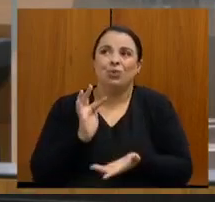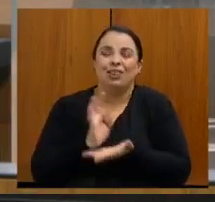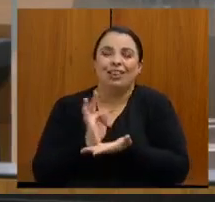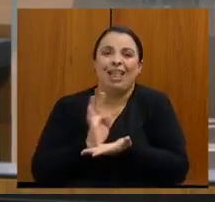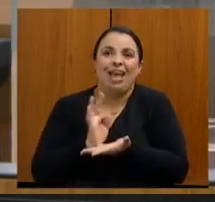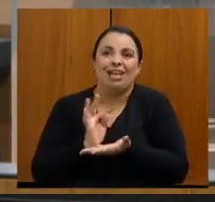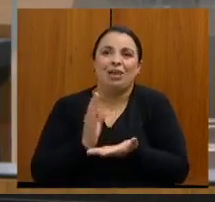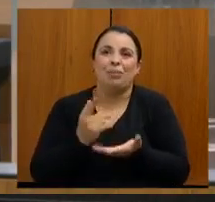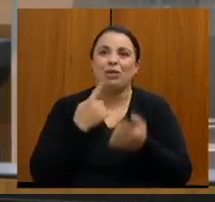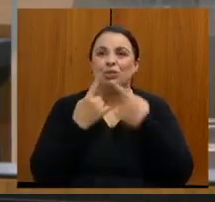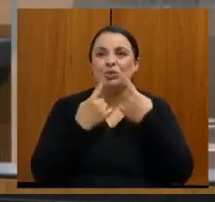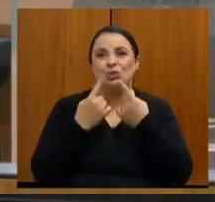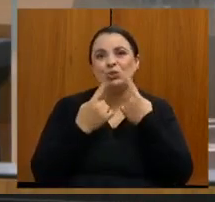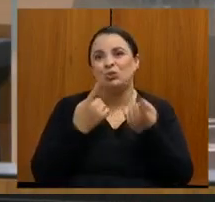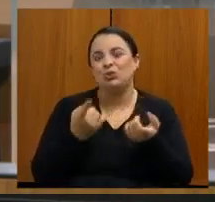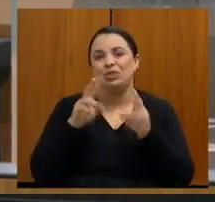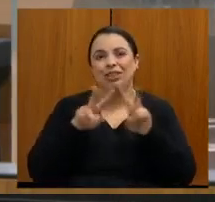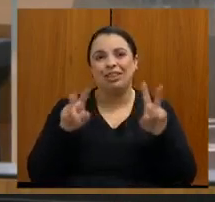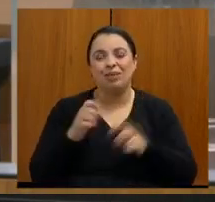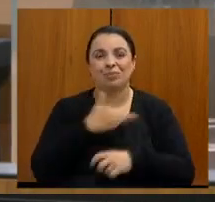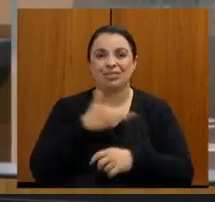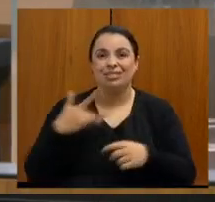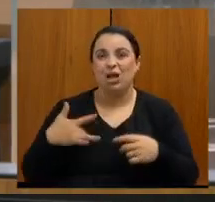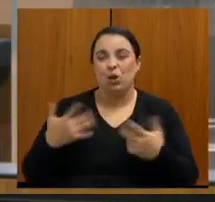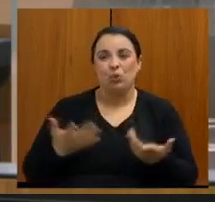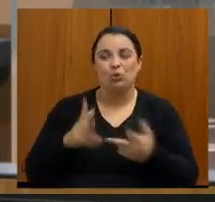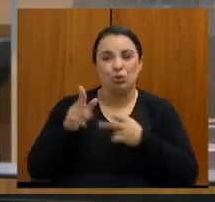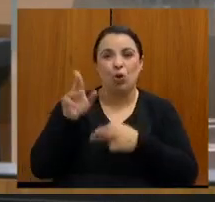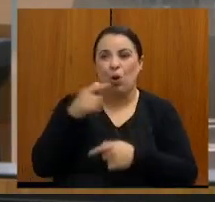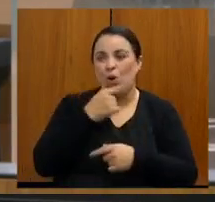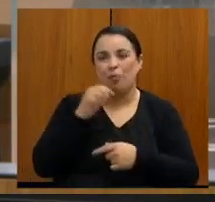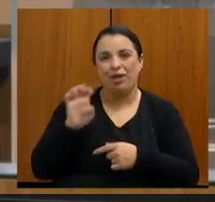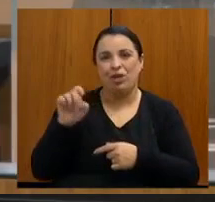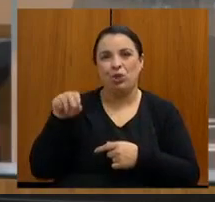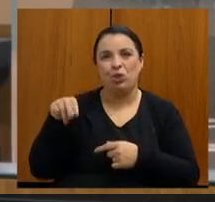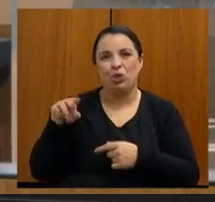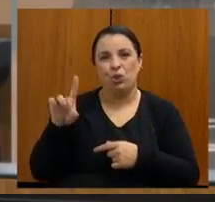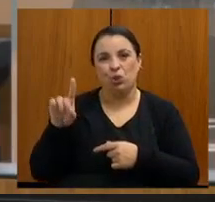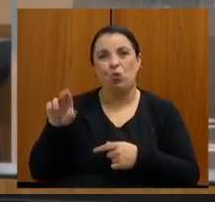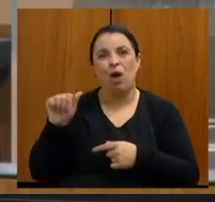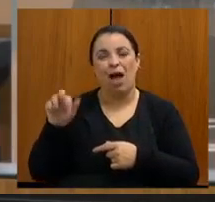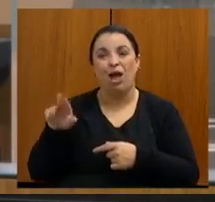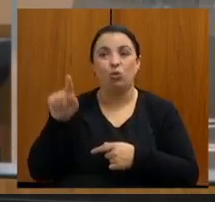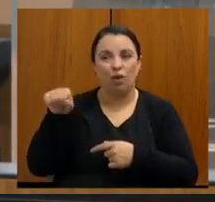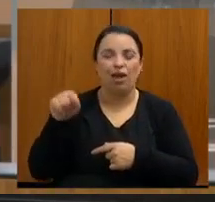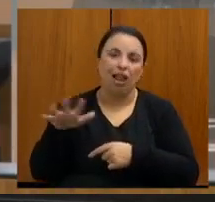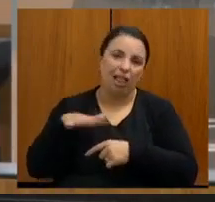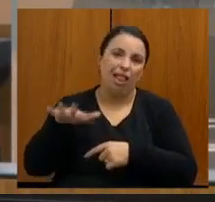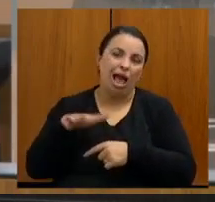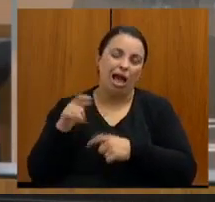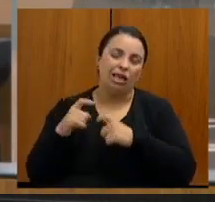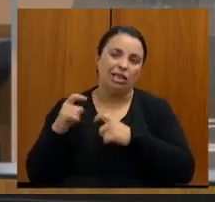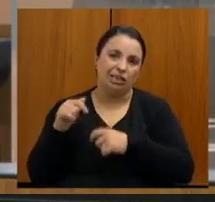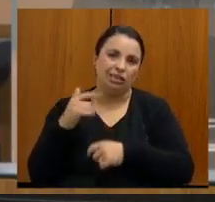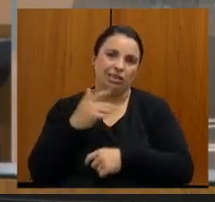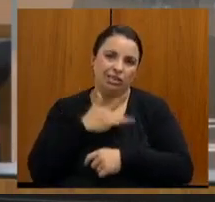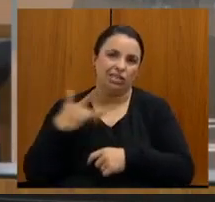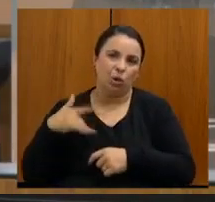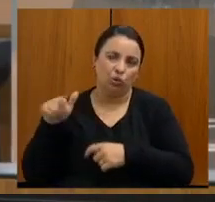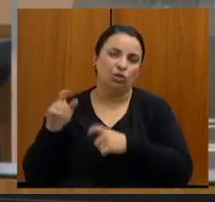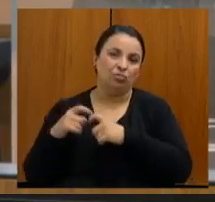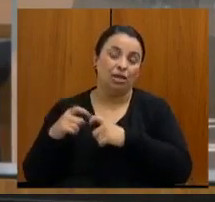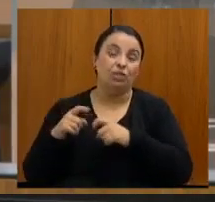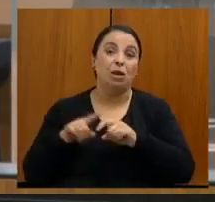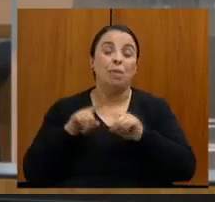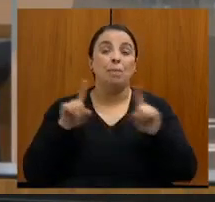como teria o Eduardo, que é da área, mas a gente fica muito preocupado, e eu faço coro com a fala da doutora que fez